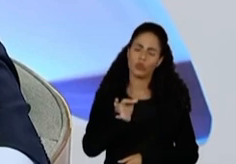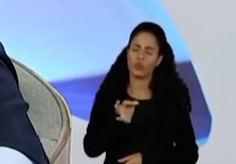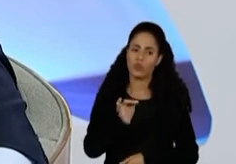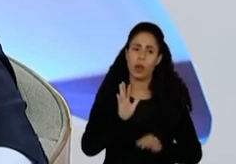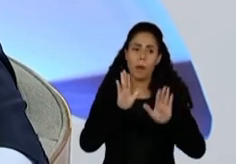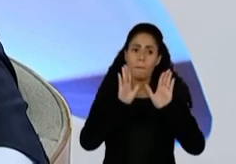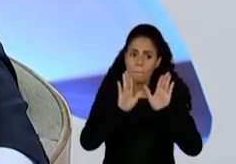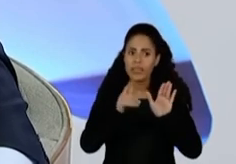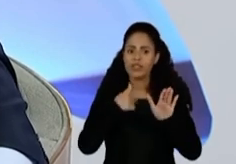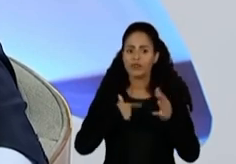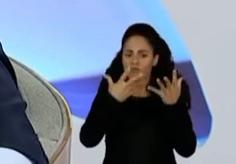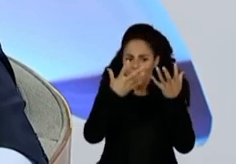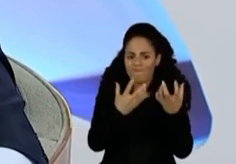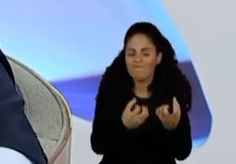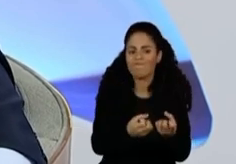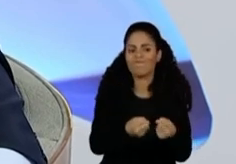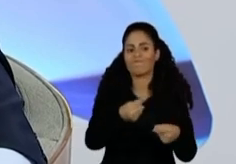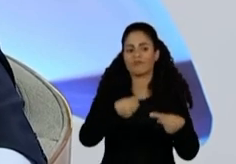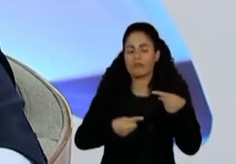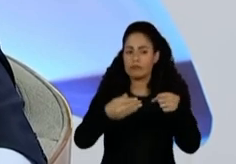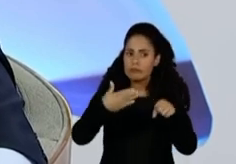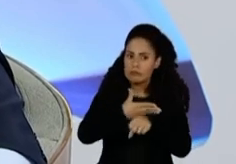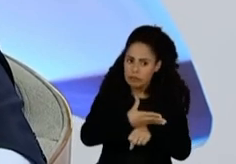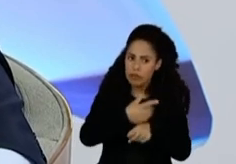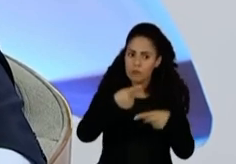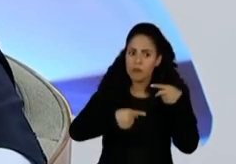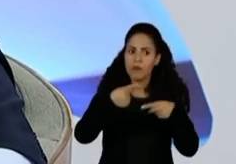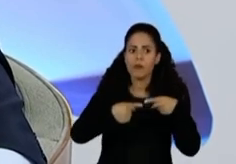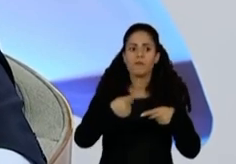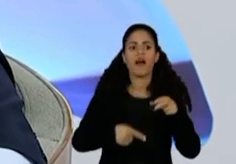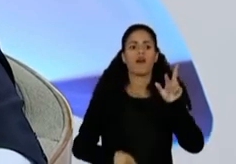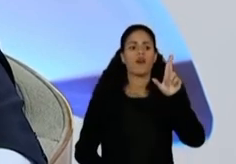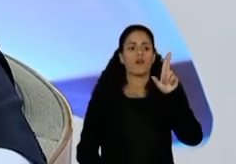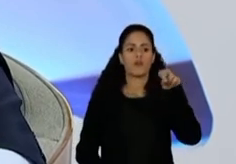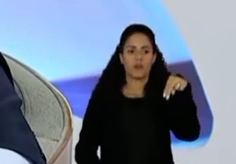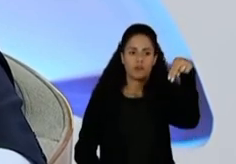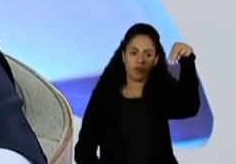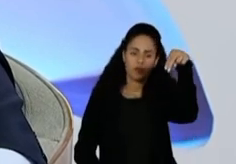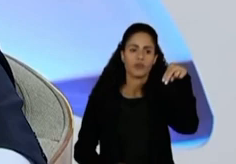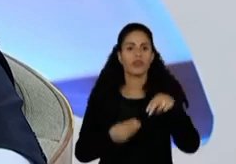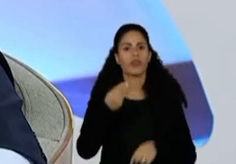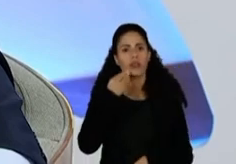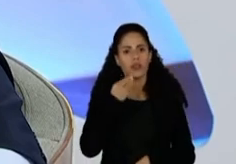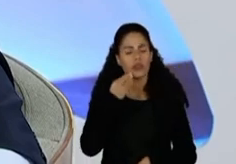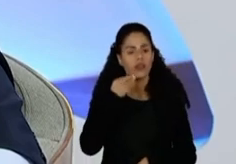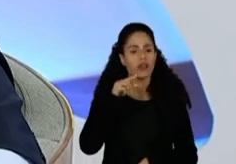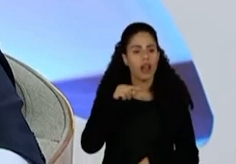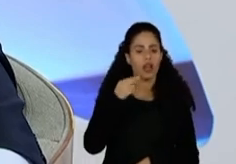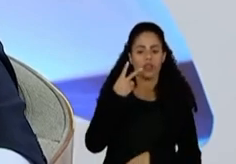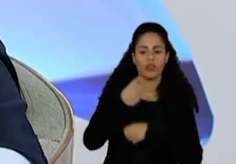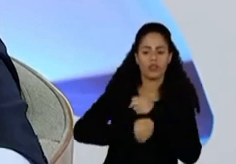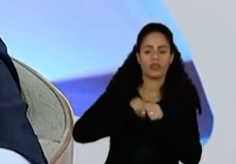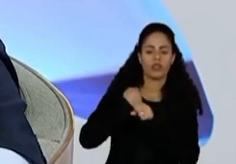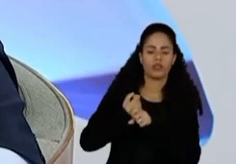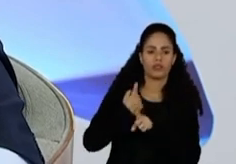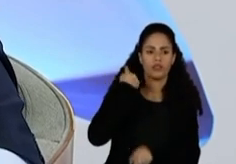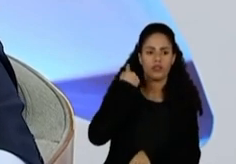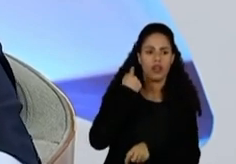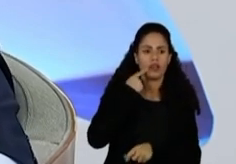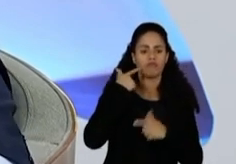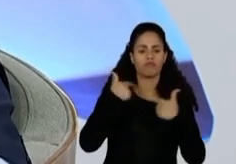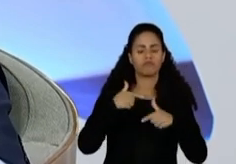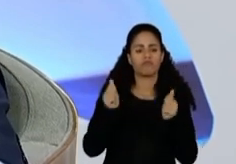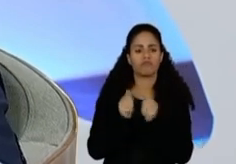só fui abraçar política mesmo, entrar para a política no Rio Grande do Norte, quando resolvi migrar para lá 22 anos atrás, trabalhando com petróleo